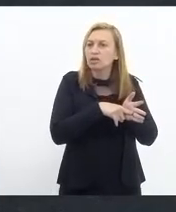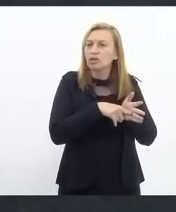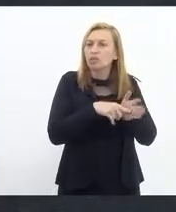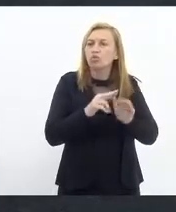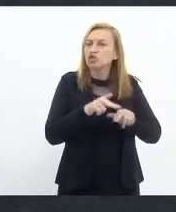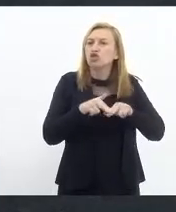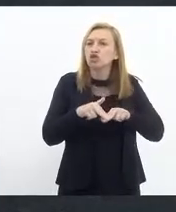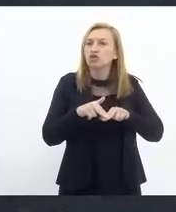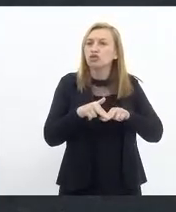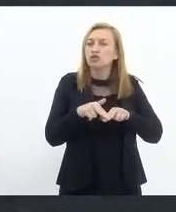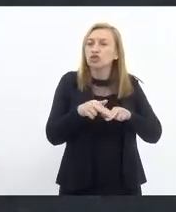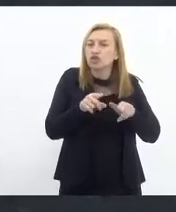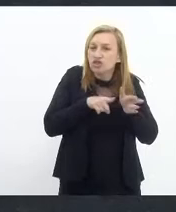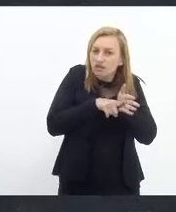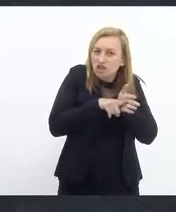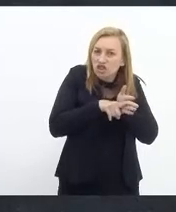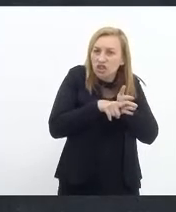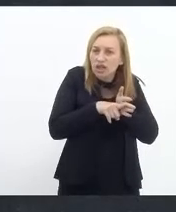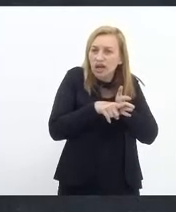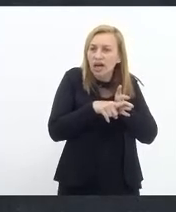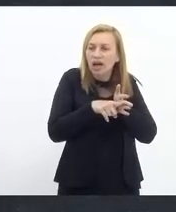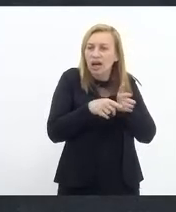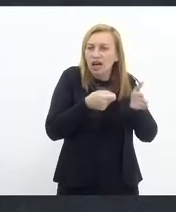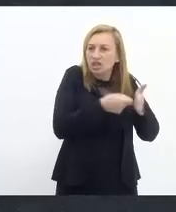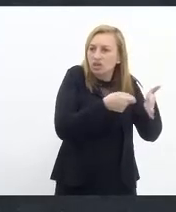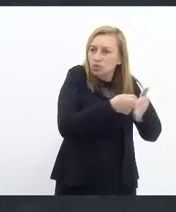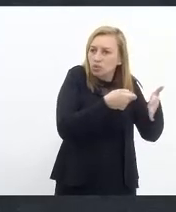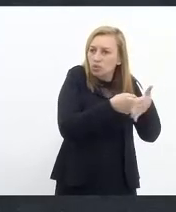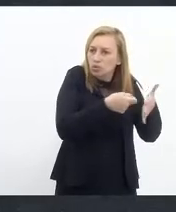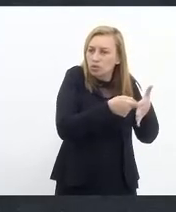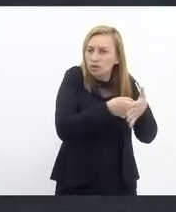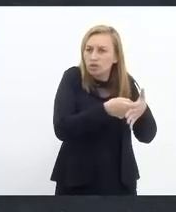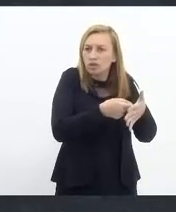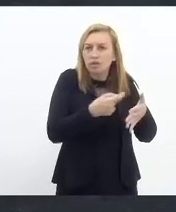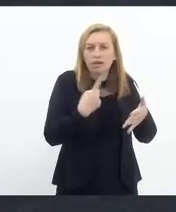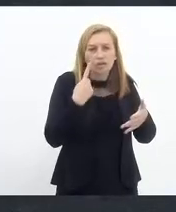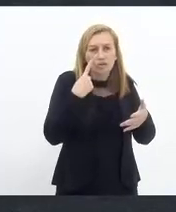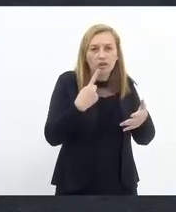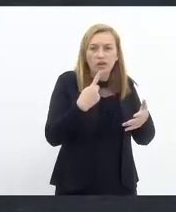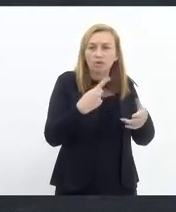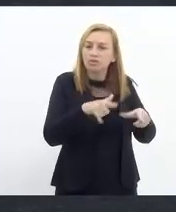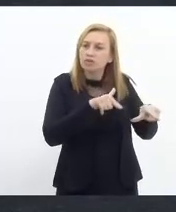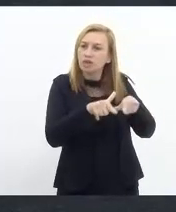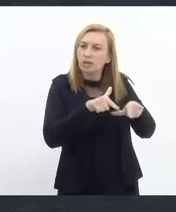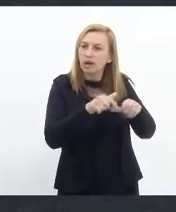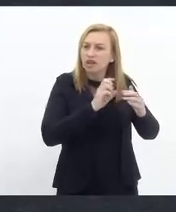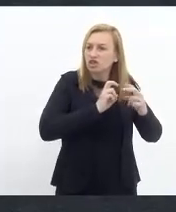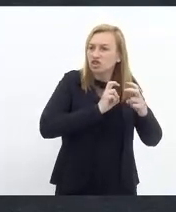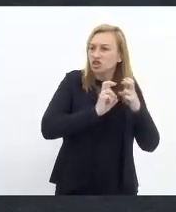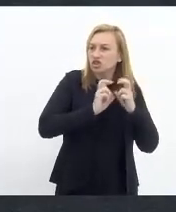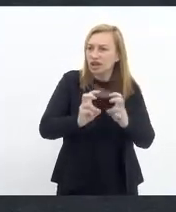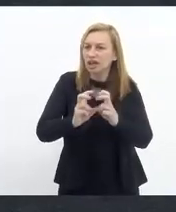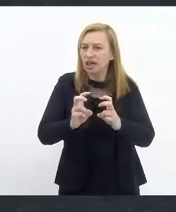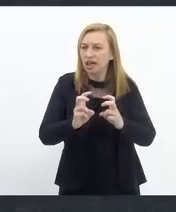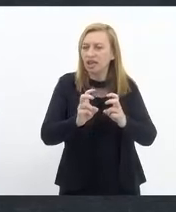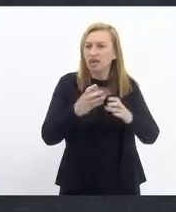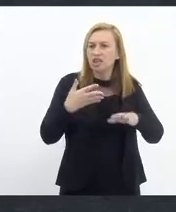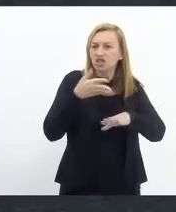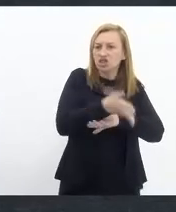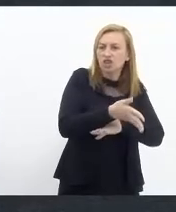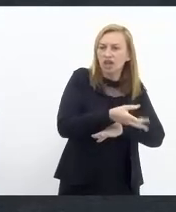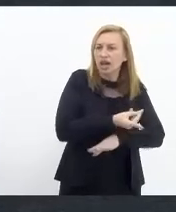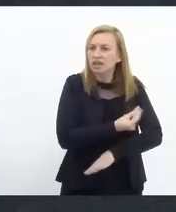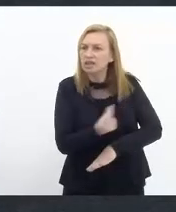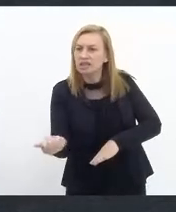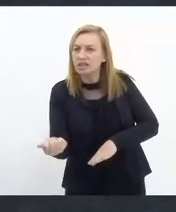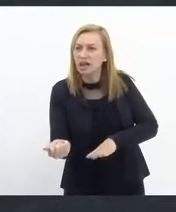a investigar as denúncias e apurar interrupções dos serviços de trens, atraso entre os horários de chegada e partida,